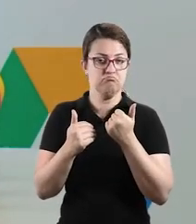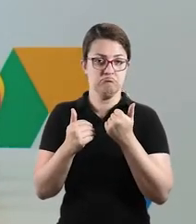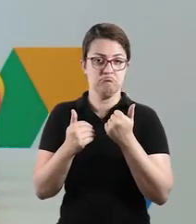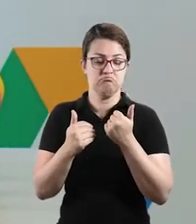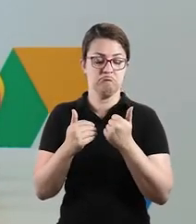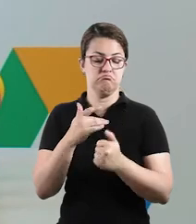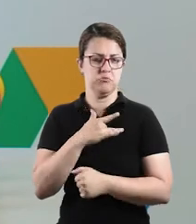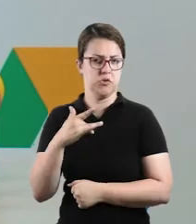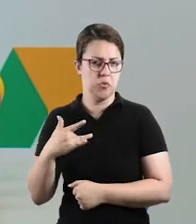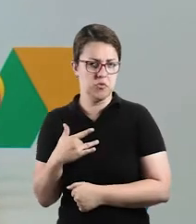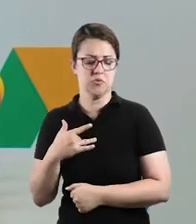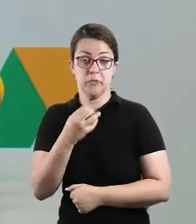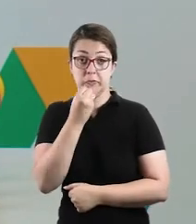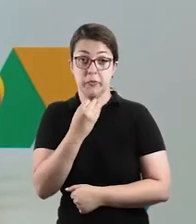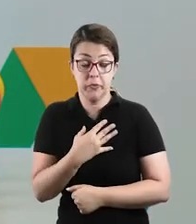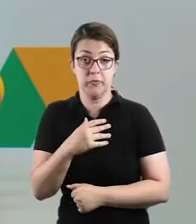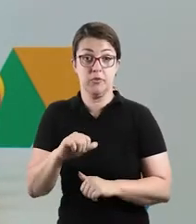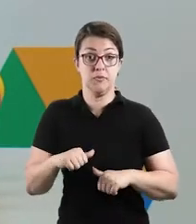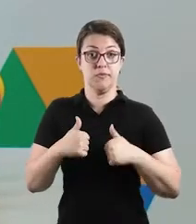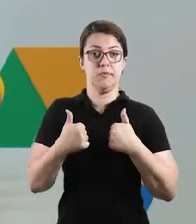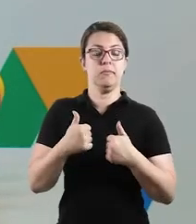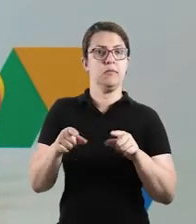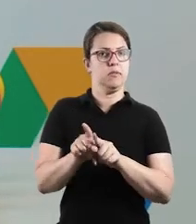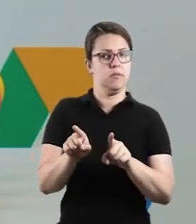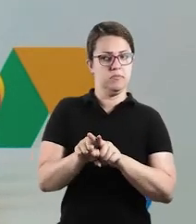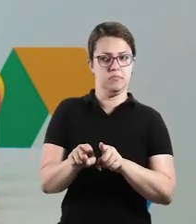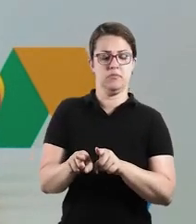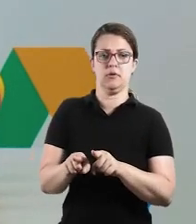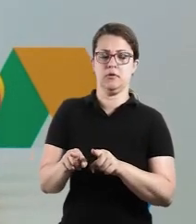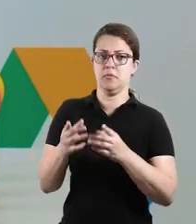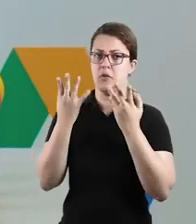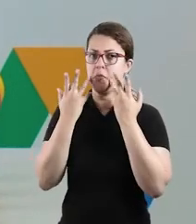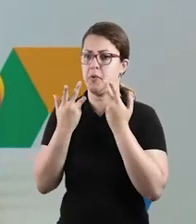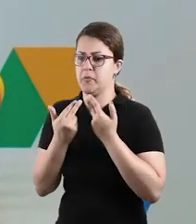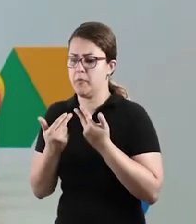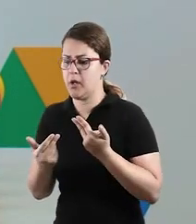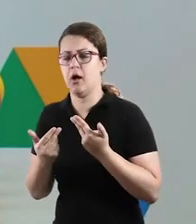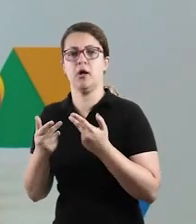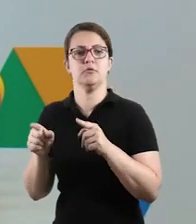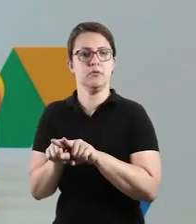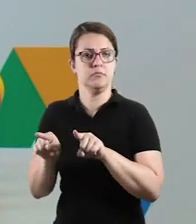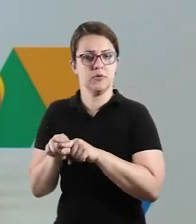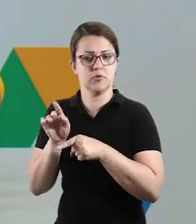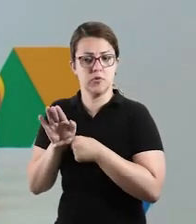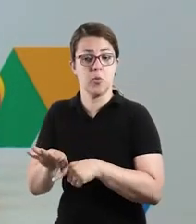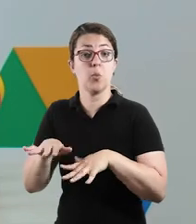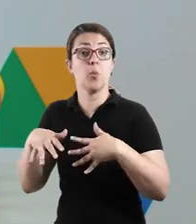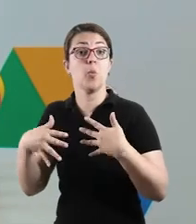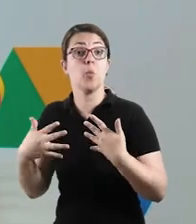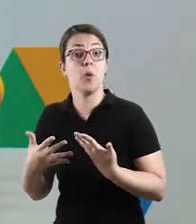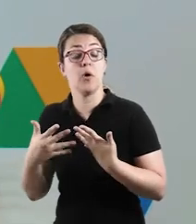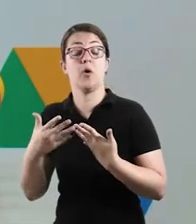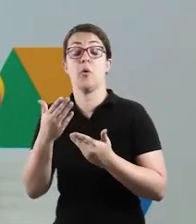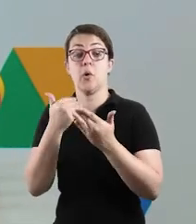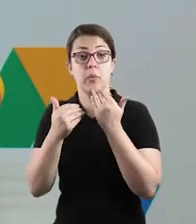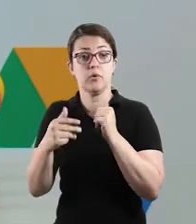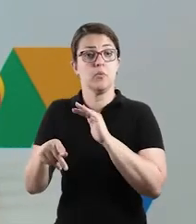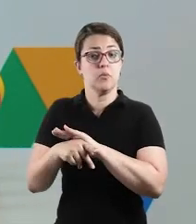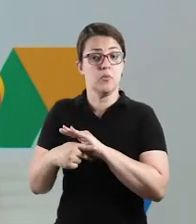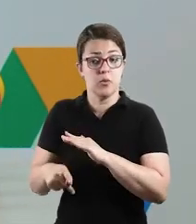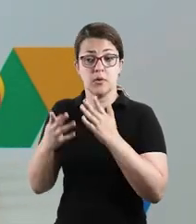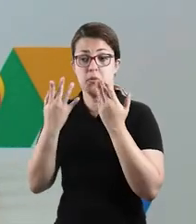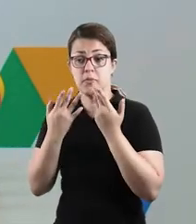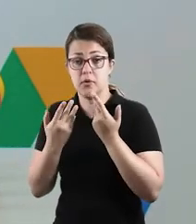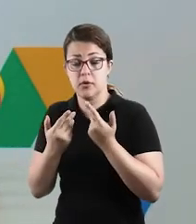saudável entre a família e a criança, mas pode se estender também para os animais. Quais são os tipos de alimento que os animais podem